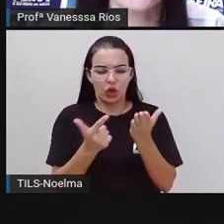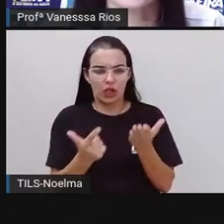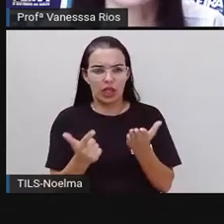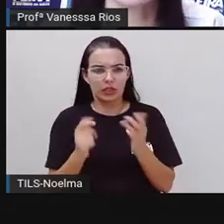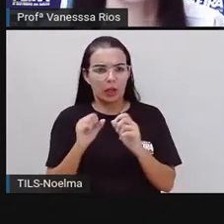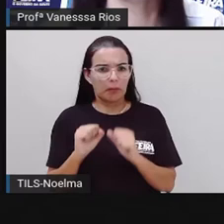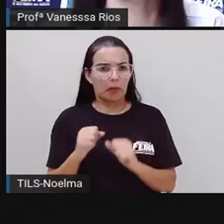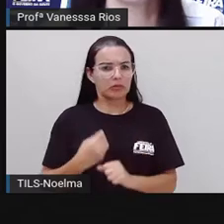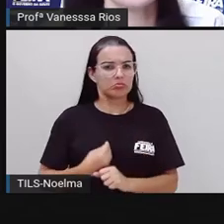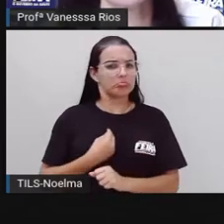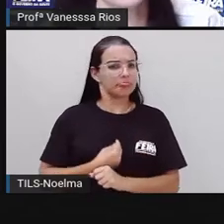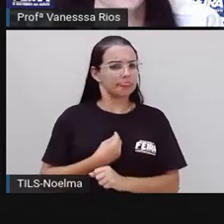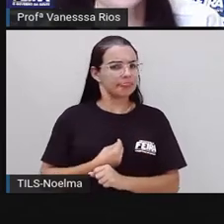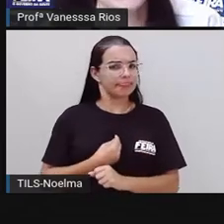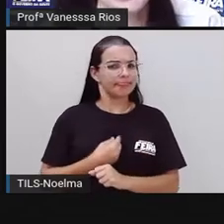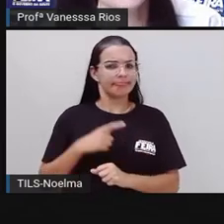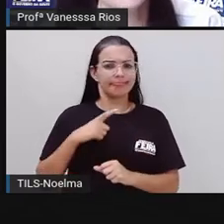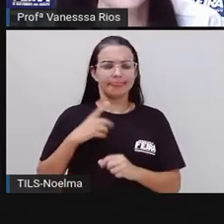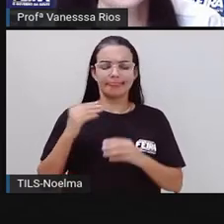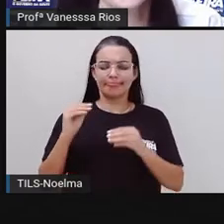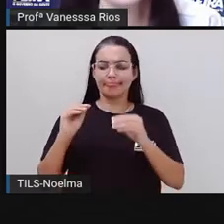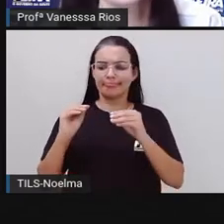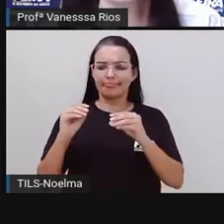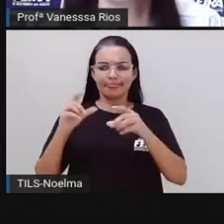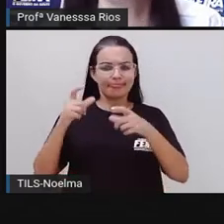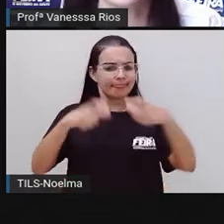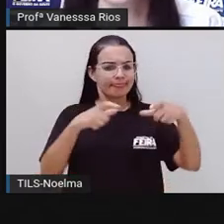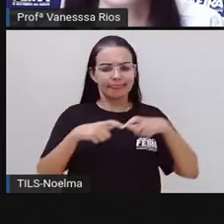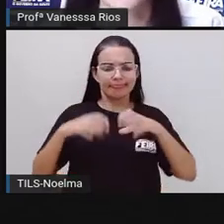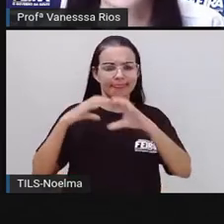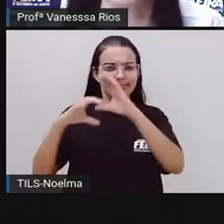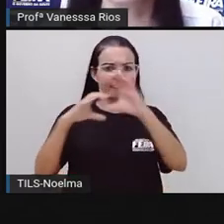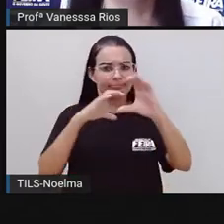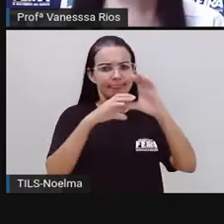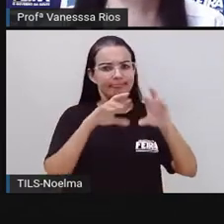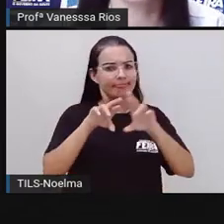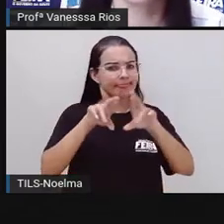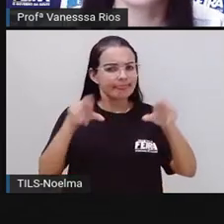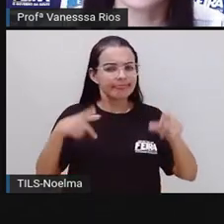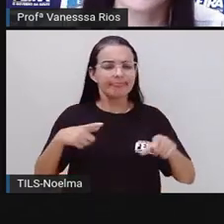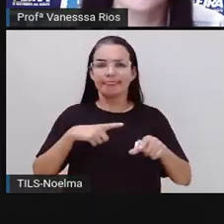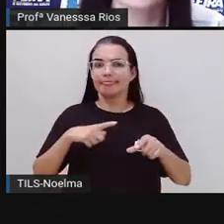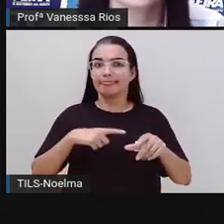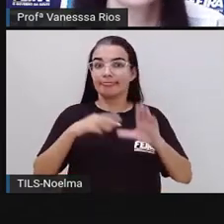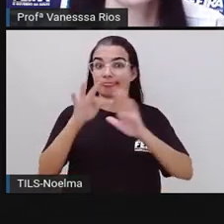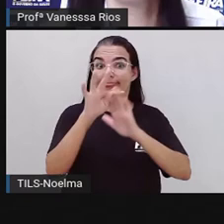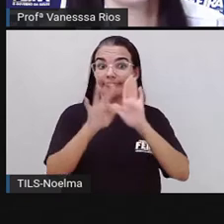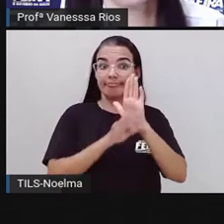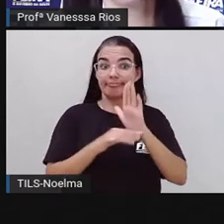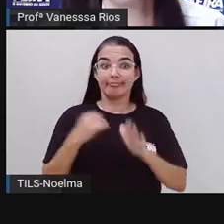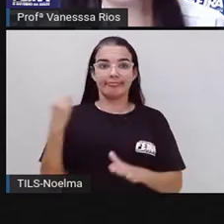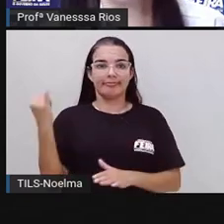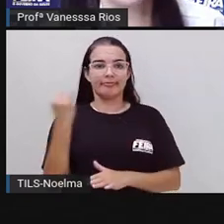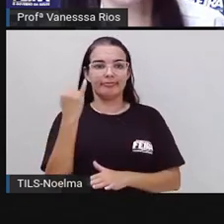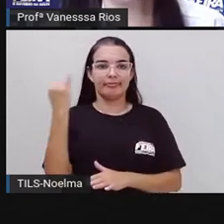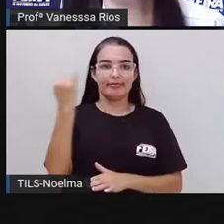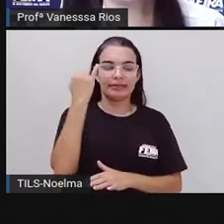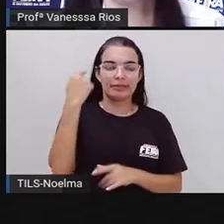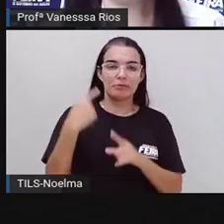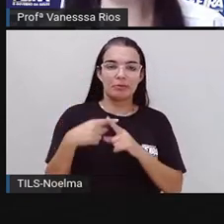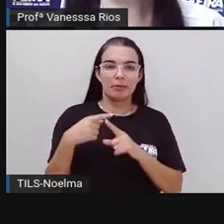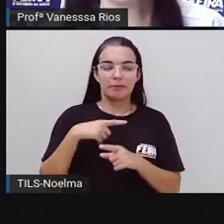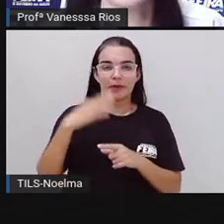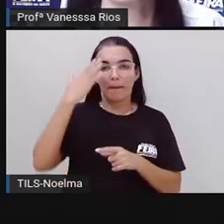presentes em diversos meios de comunicação e que são textos aí muito importantes por ter como principal